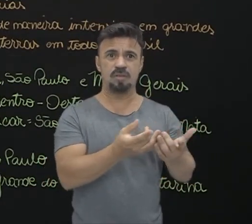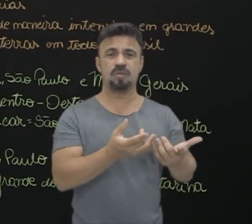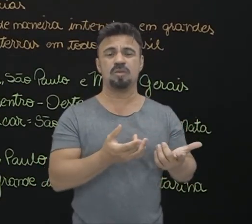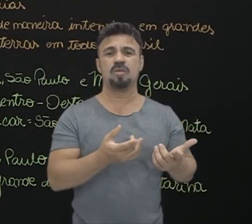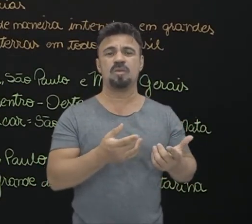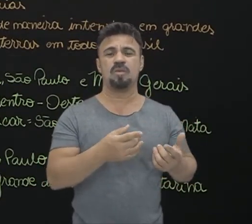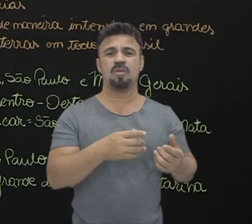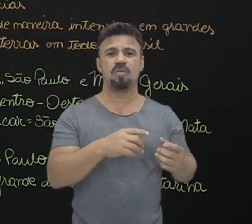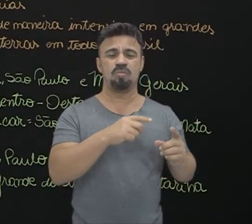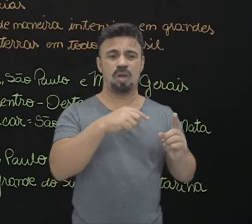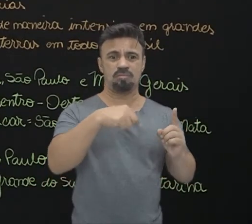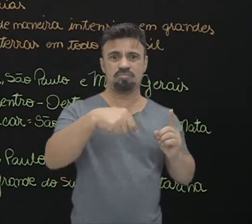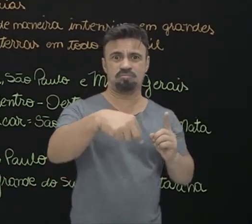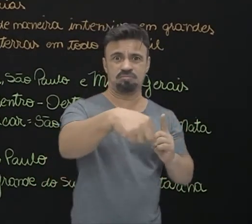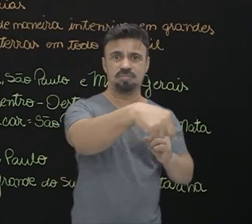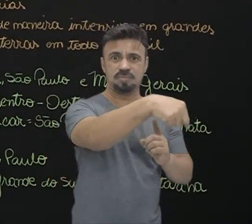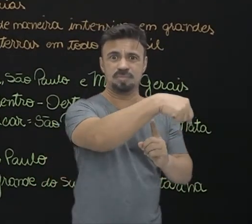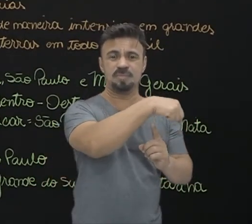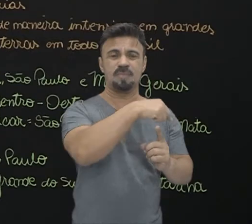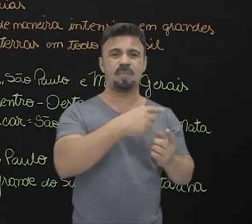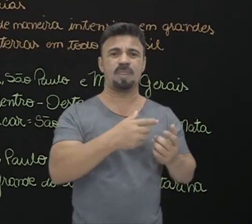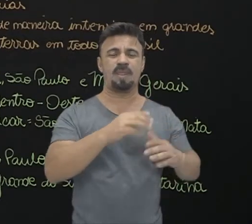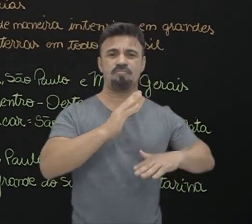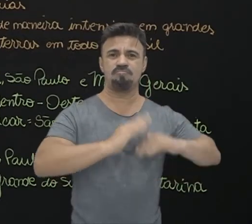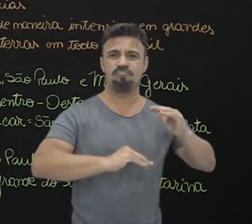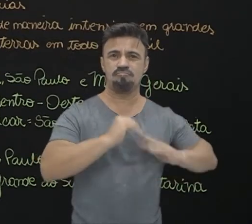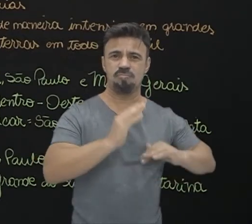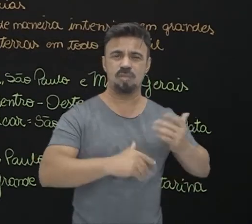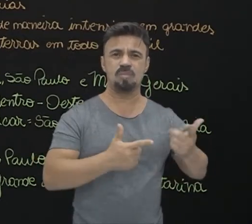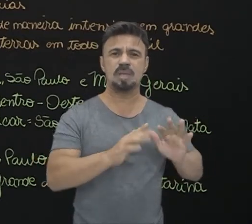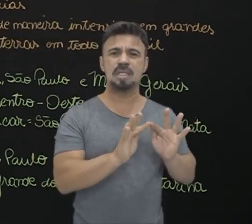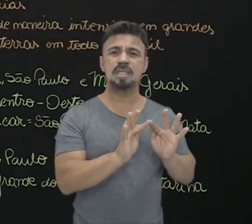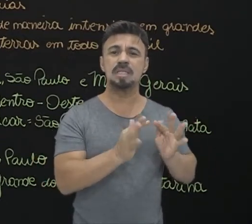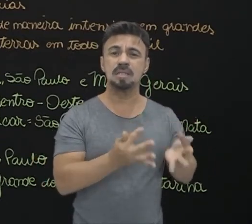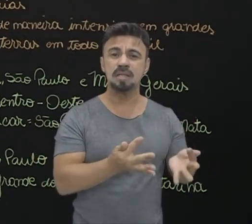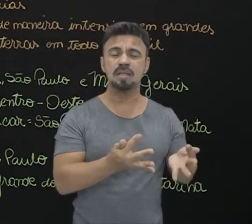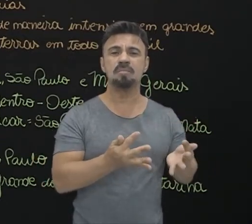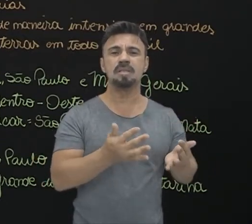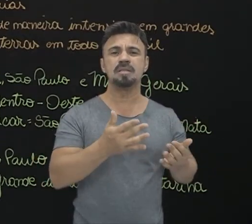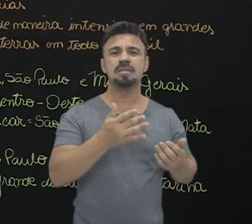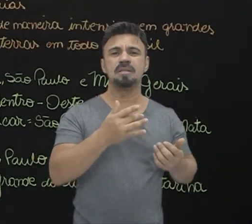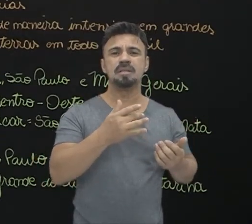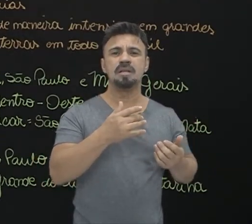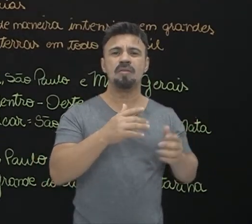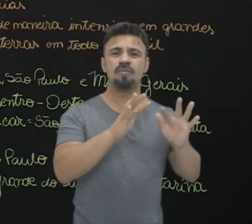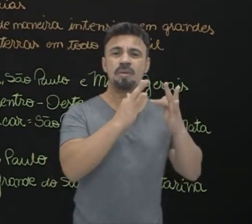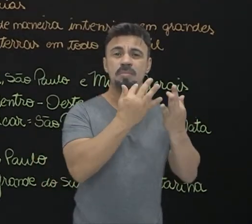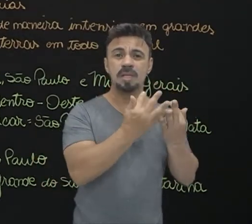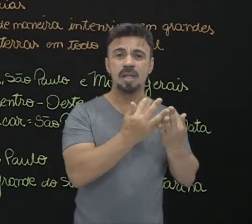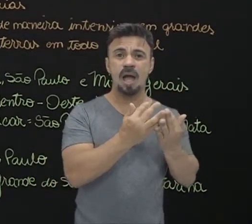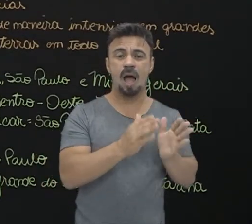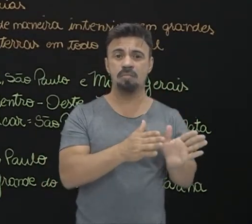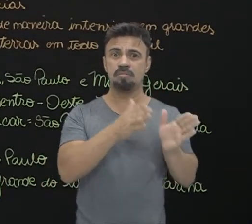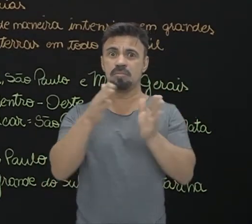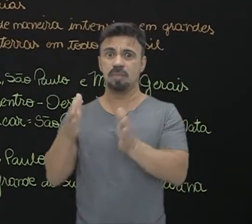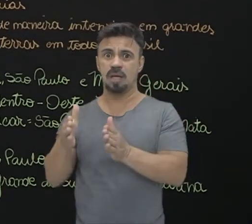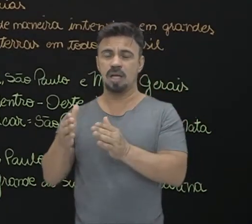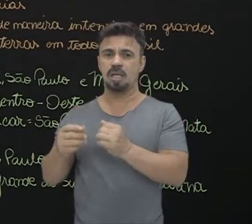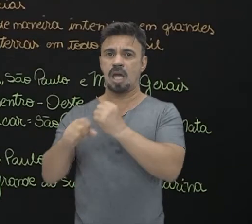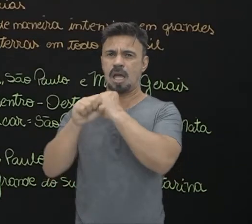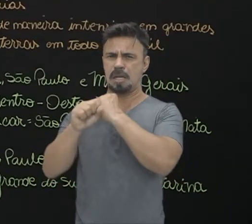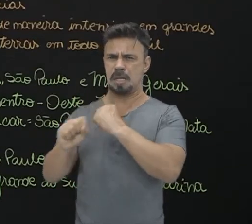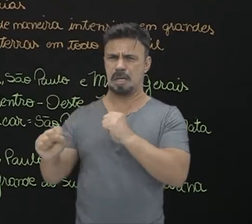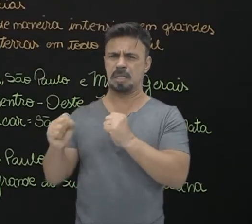cinturões verdes, que vai ter mão de obra mais simples, familiar, aqui já são grandes